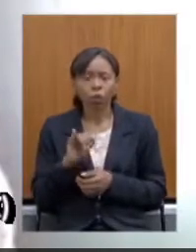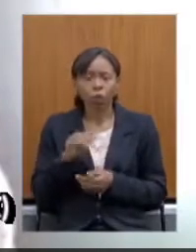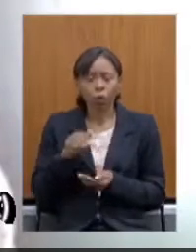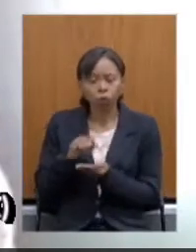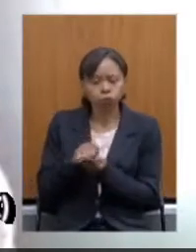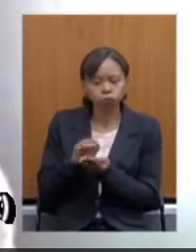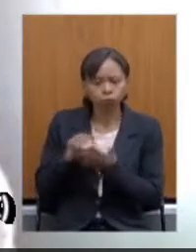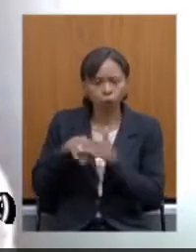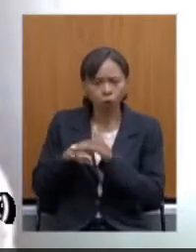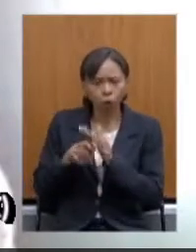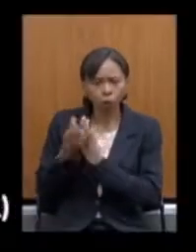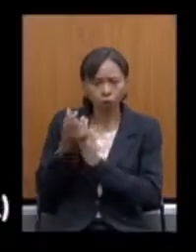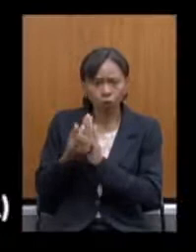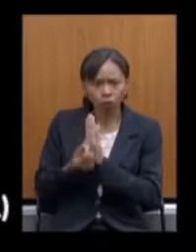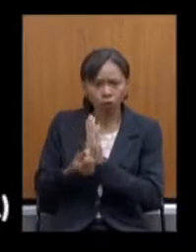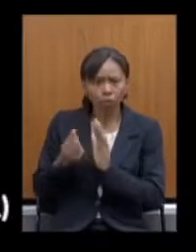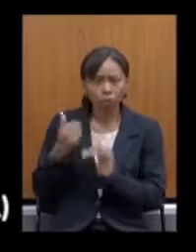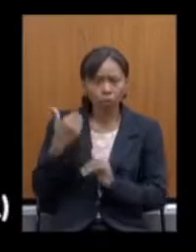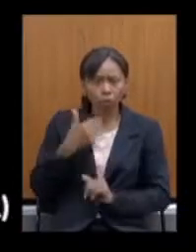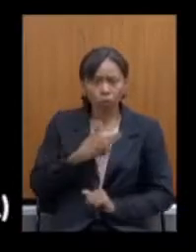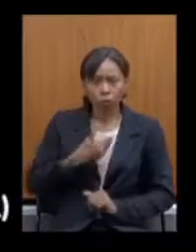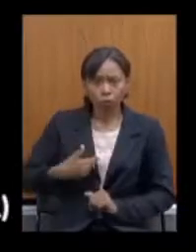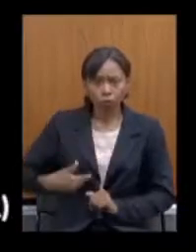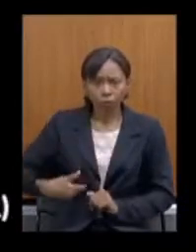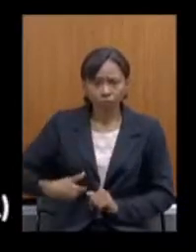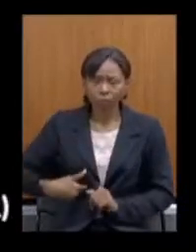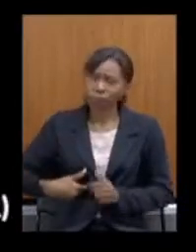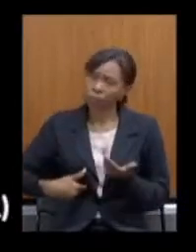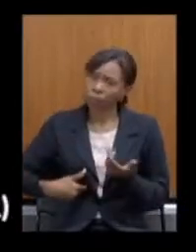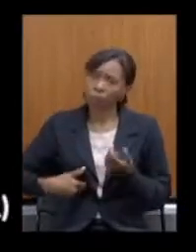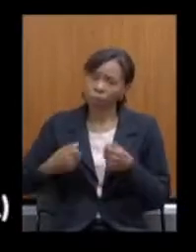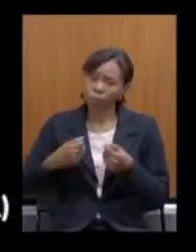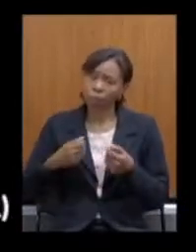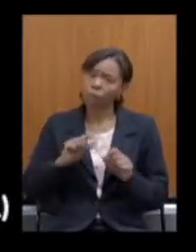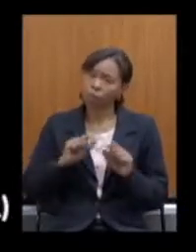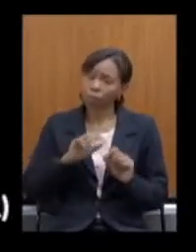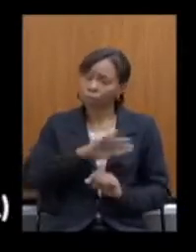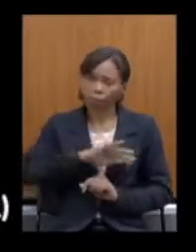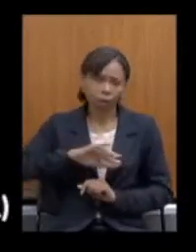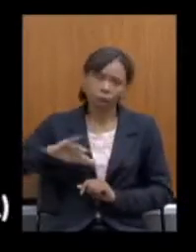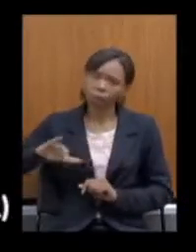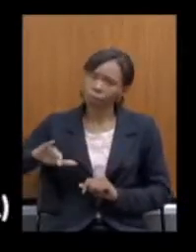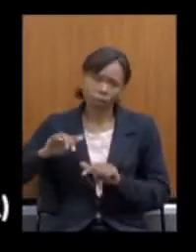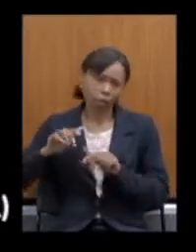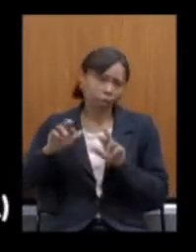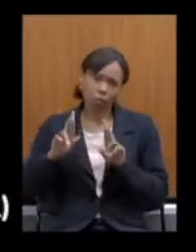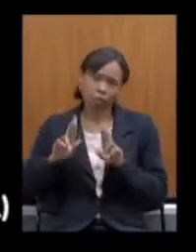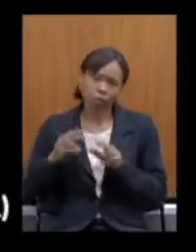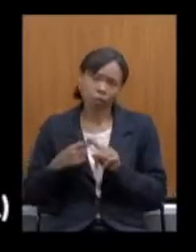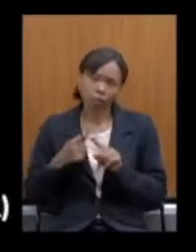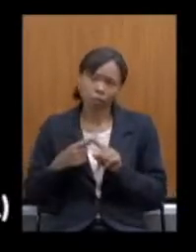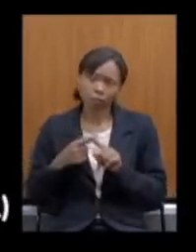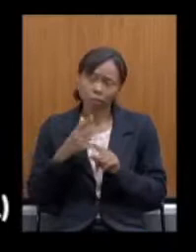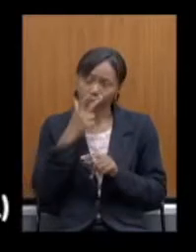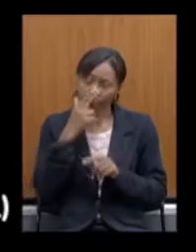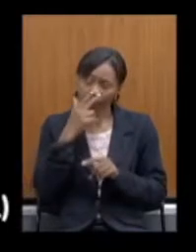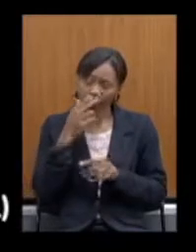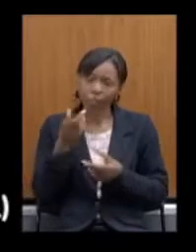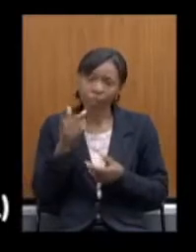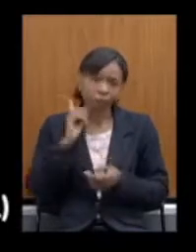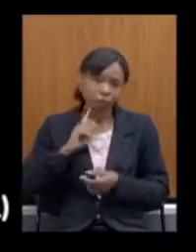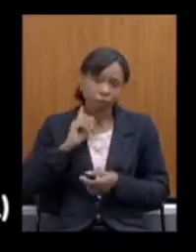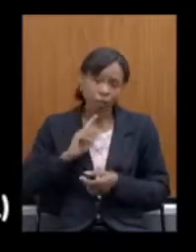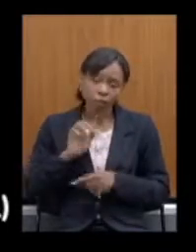ele de fato deveria ser afastado dessas funções porque ele não está ele está quebrando o estado por dentro isso é